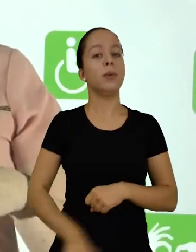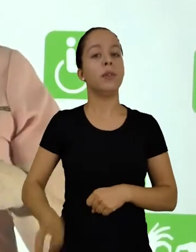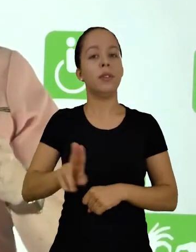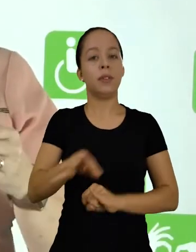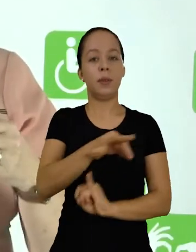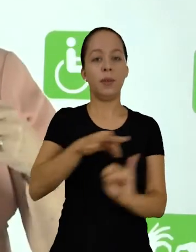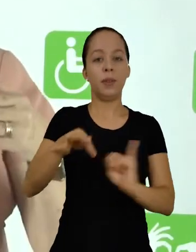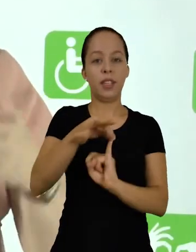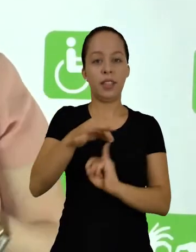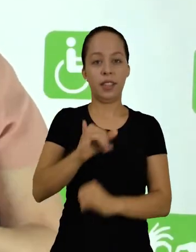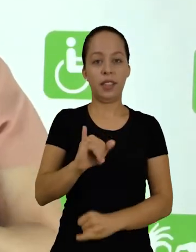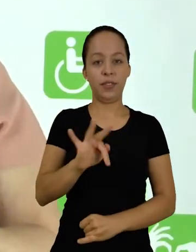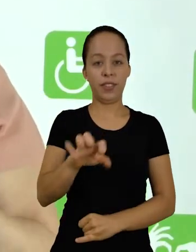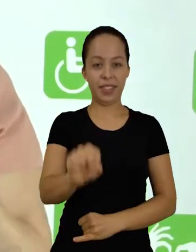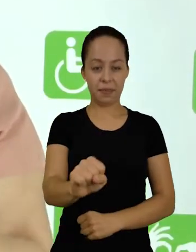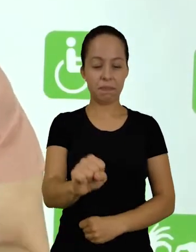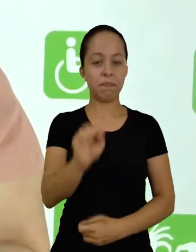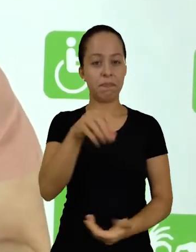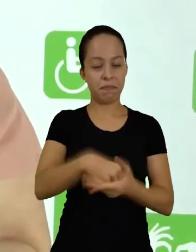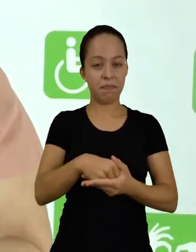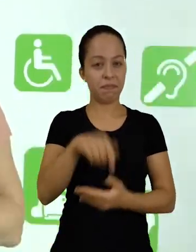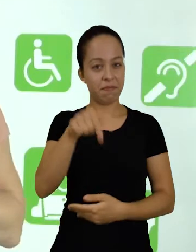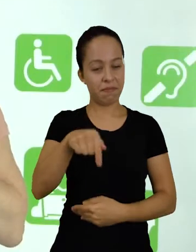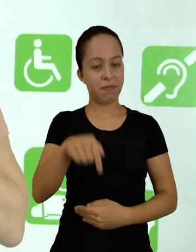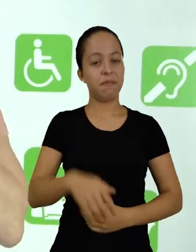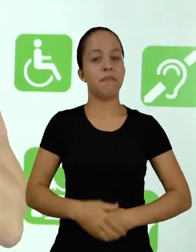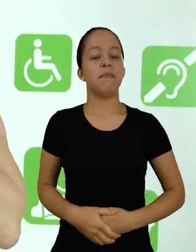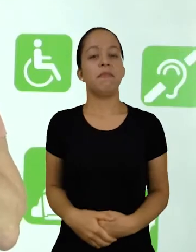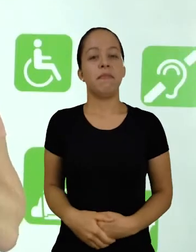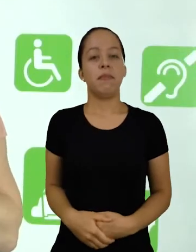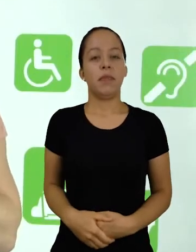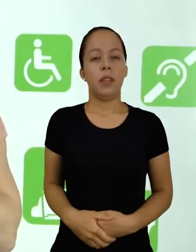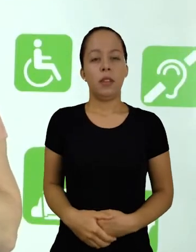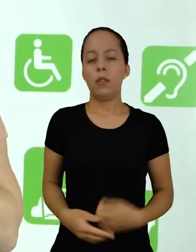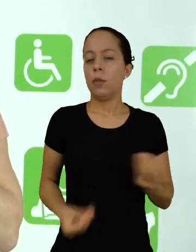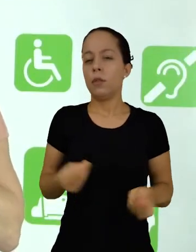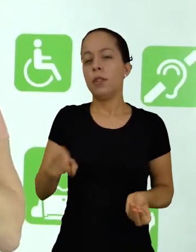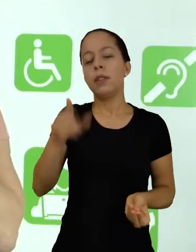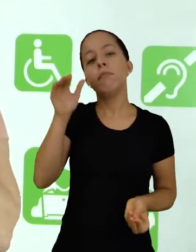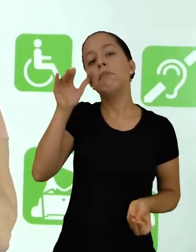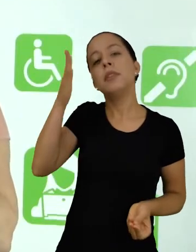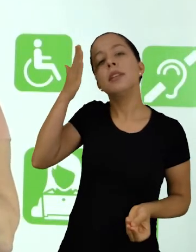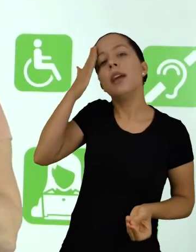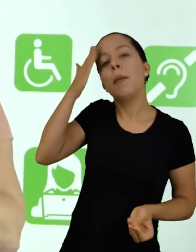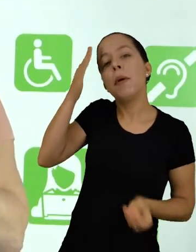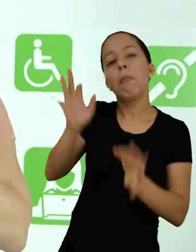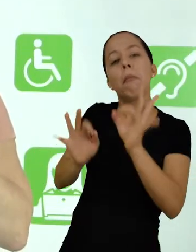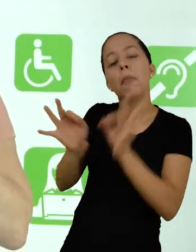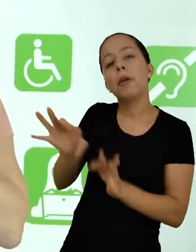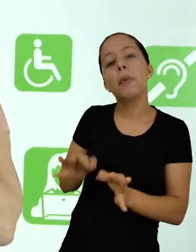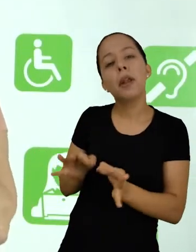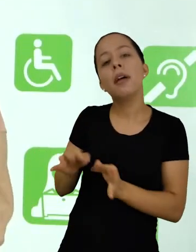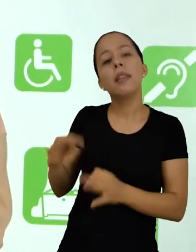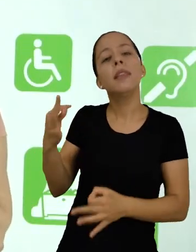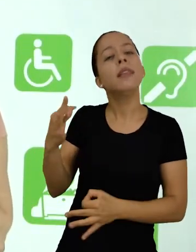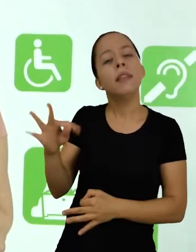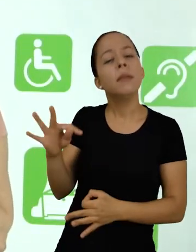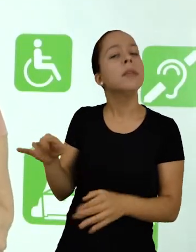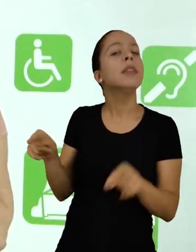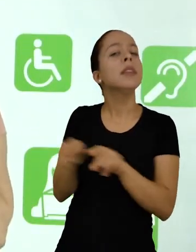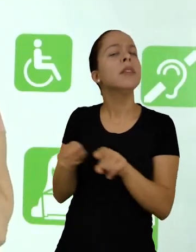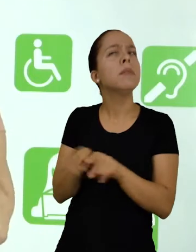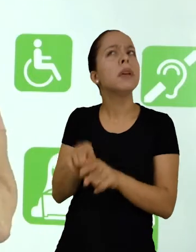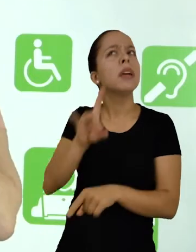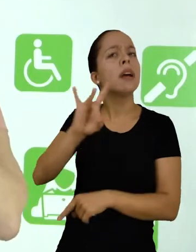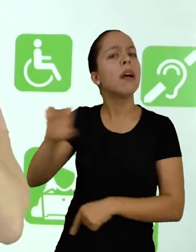utilizadas no IFES, no Instituto. Para que você possa saber um pouquinho mais sobre a elaboração desses